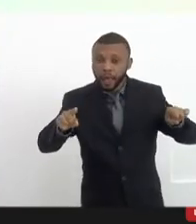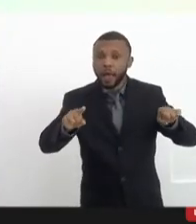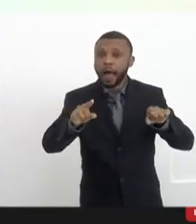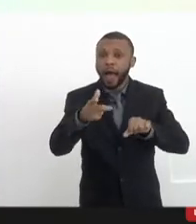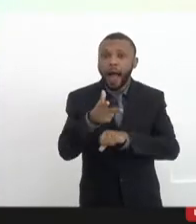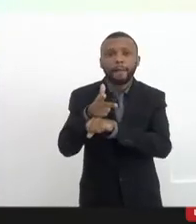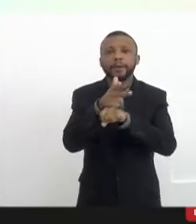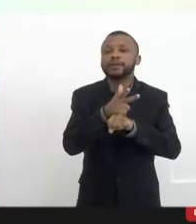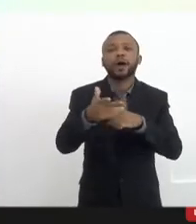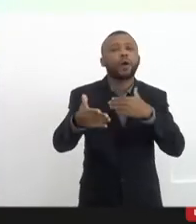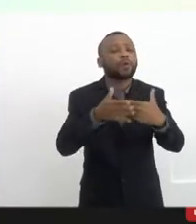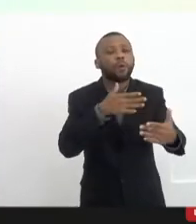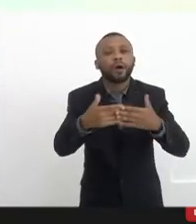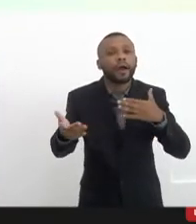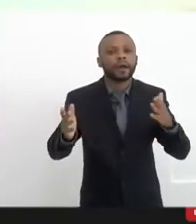for.